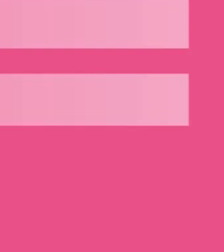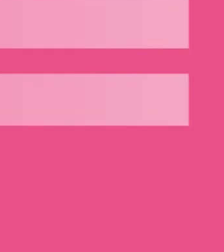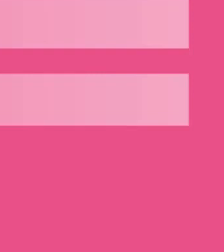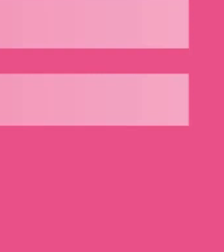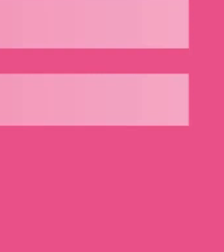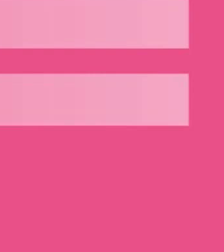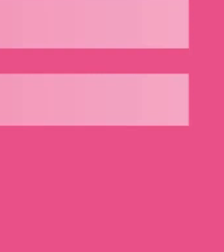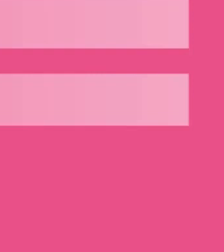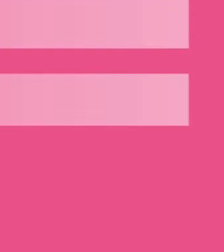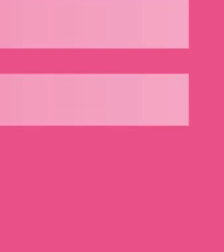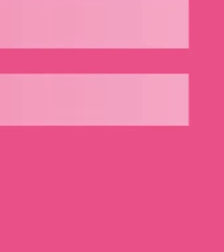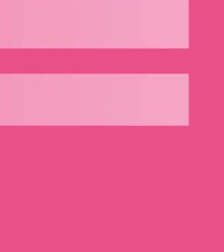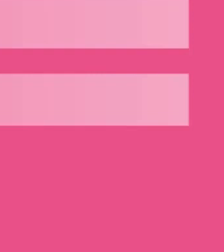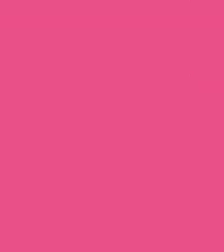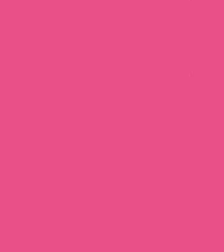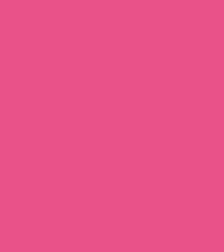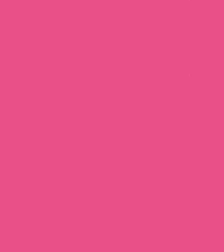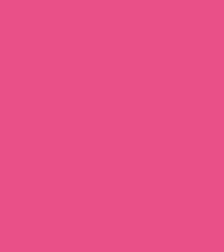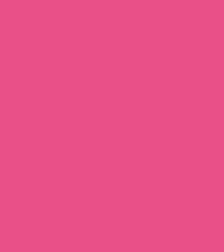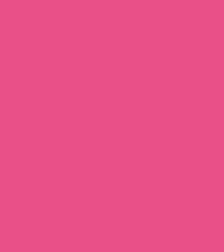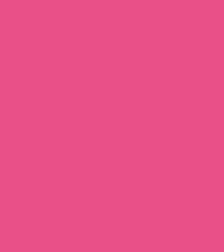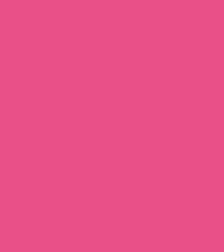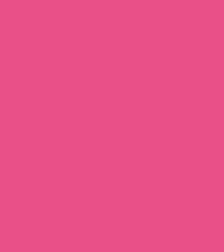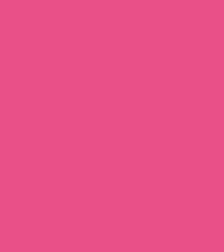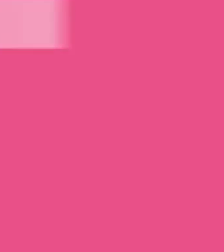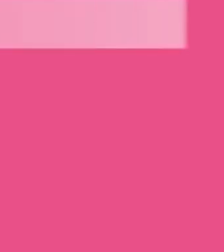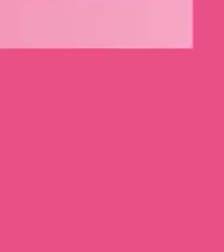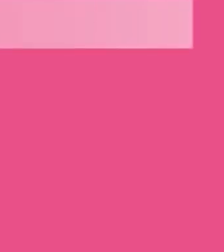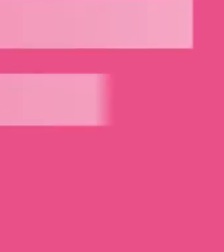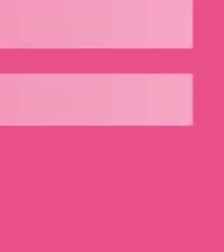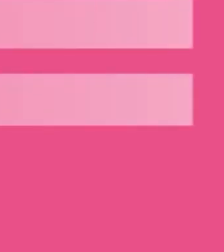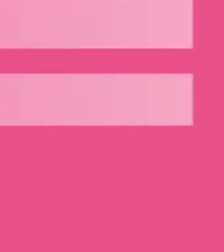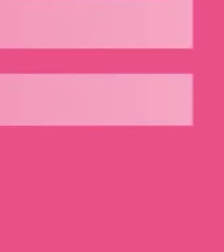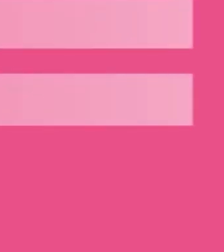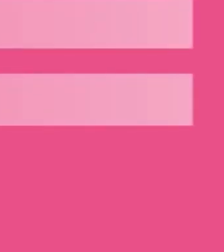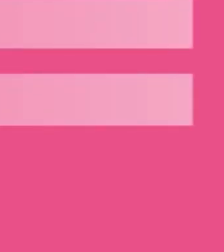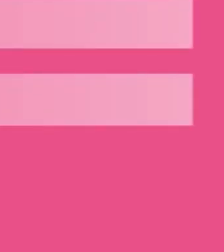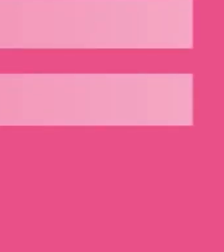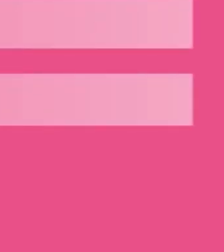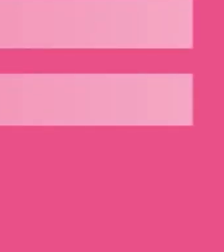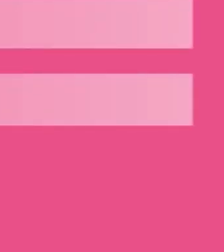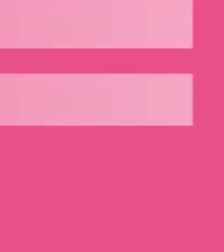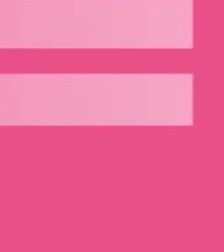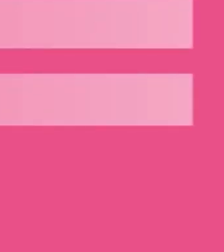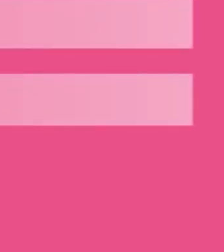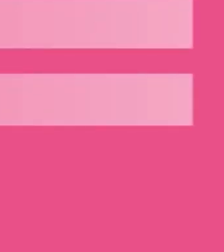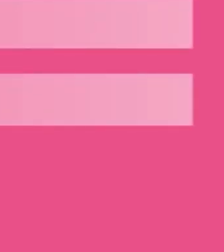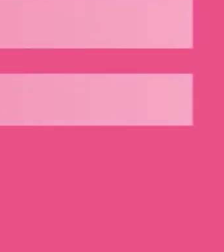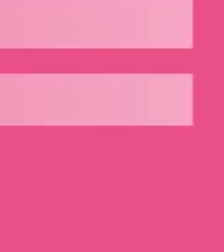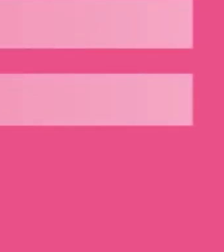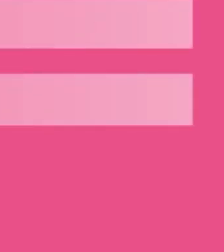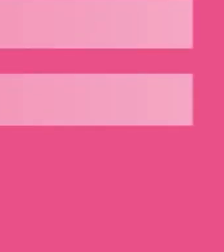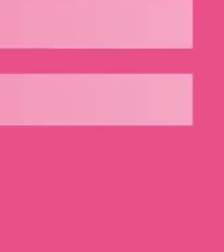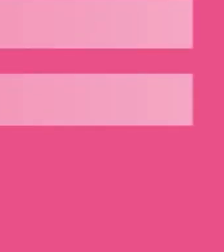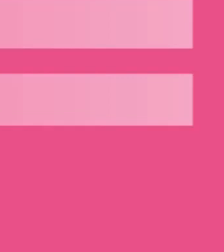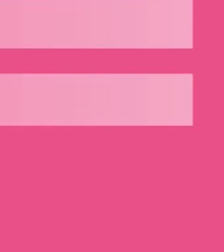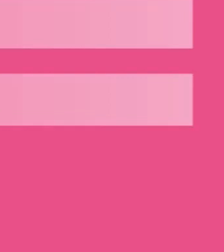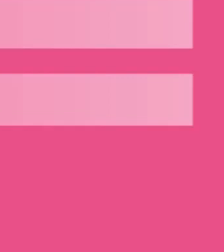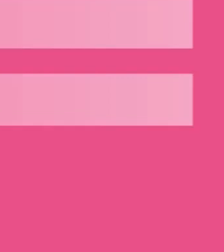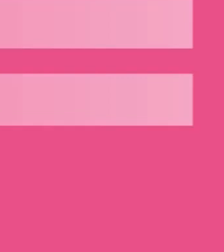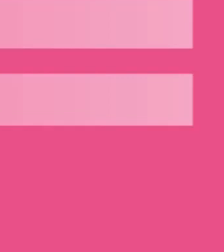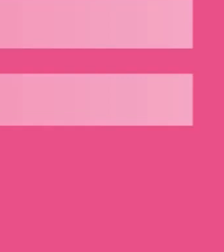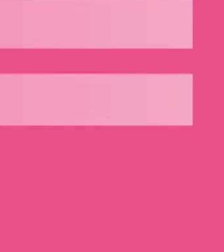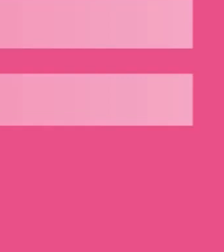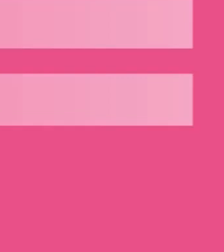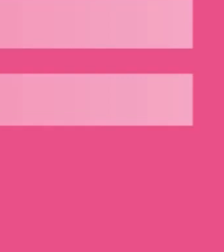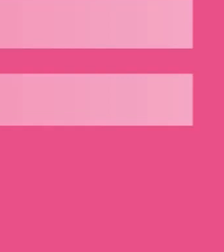é de R$.867. Uma vaga para encarregado de mercearia. É necessário ter ensino médio completo e